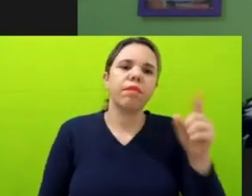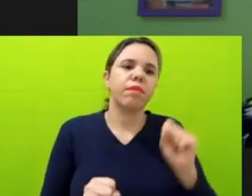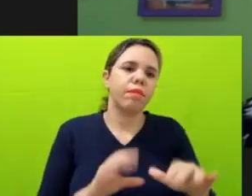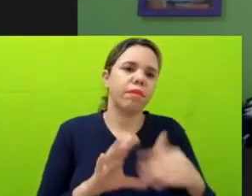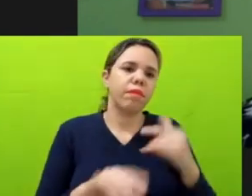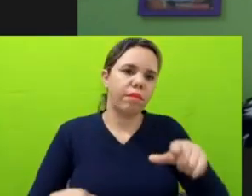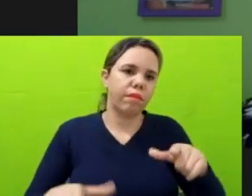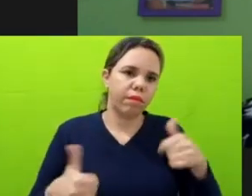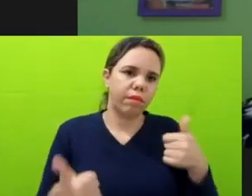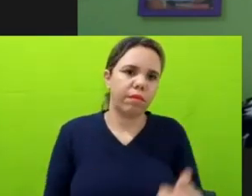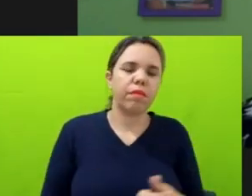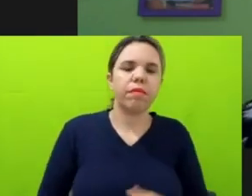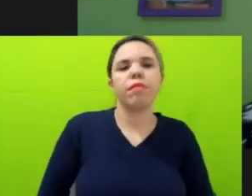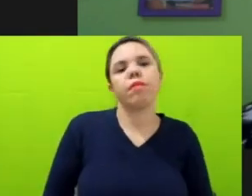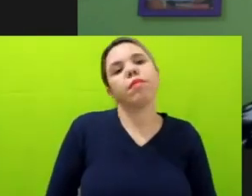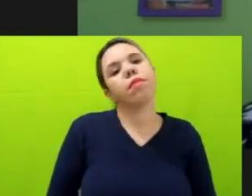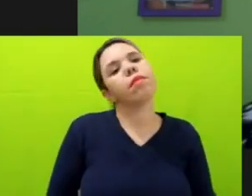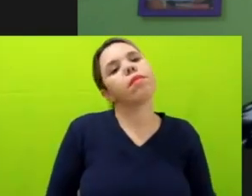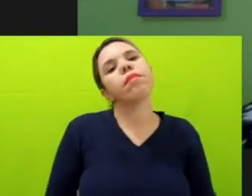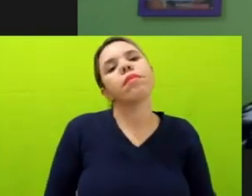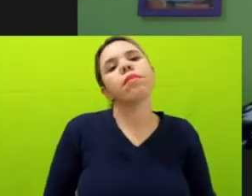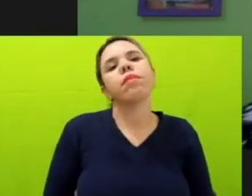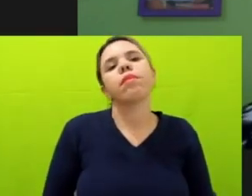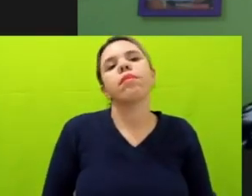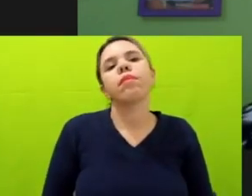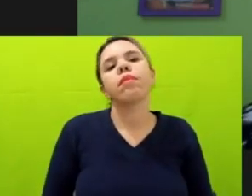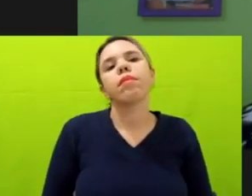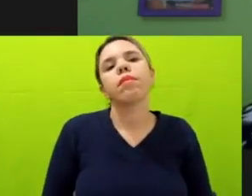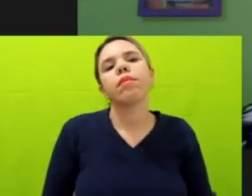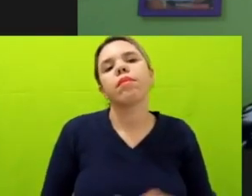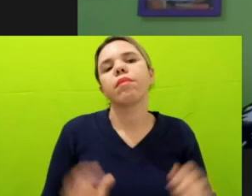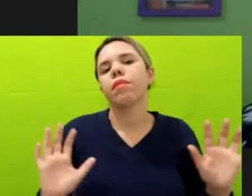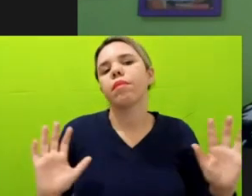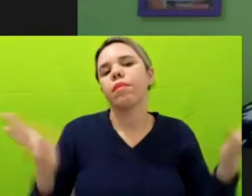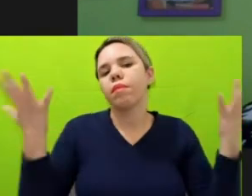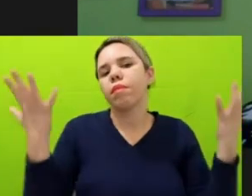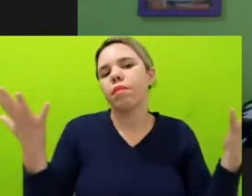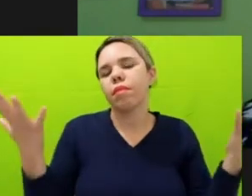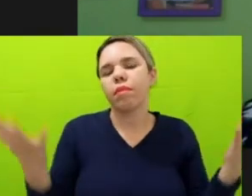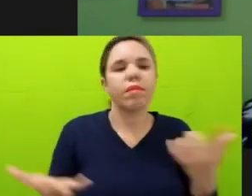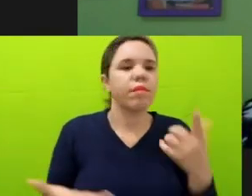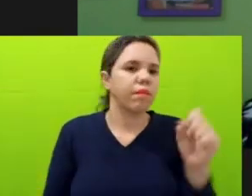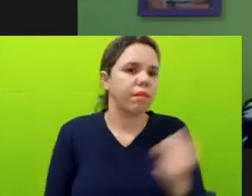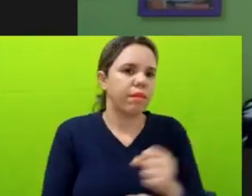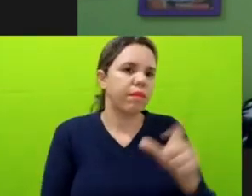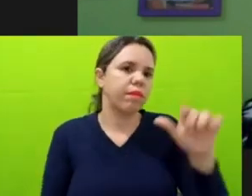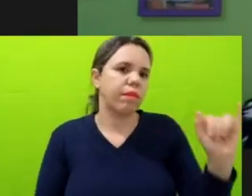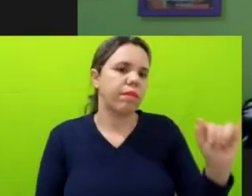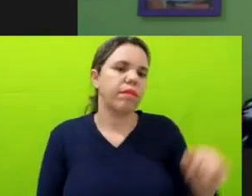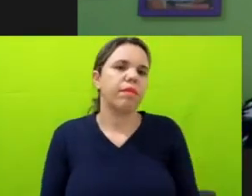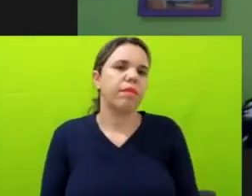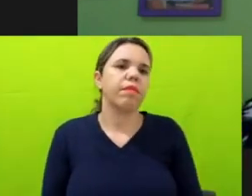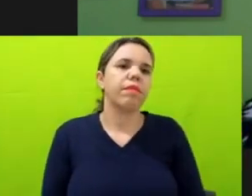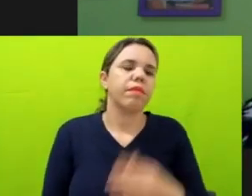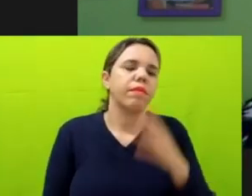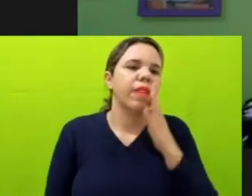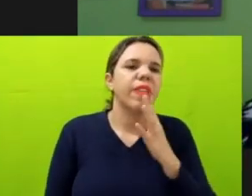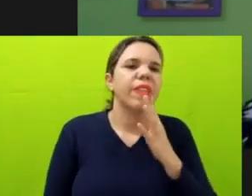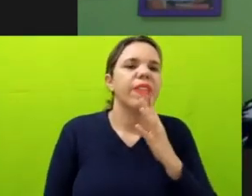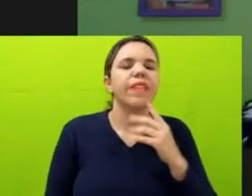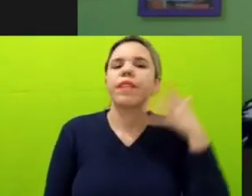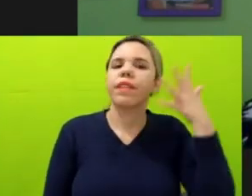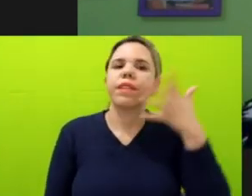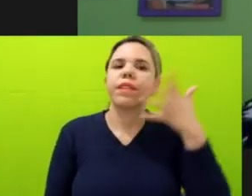também, né? Como parte das celebrações, né? Dos 10 anos da LAI. O Fórum de Acesso está lançando um e-book